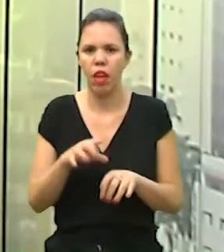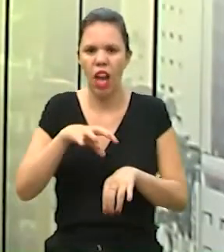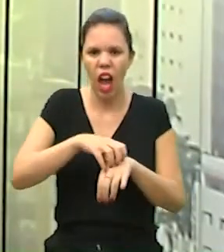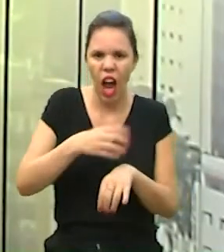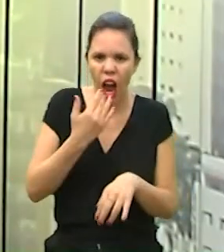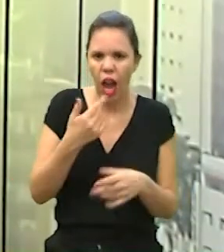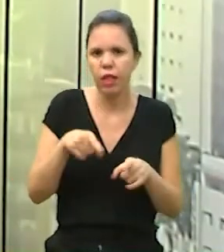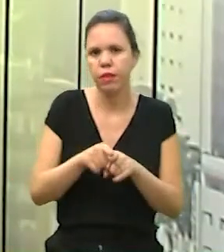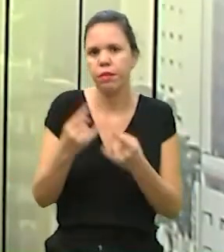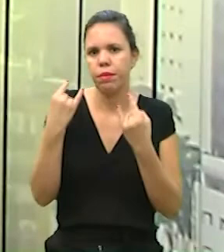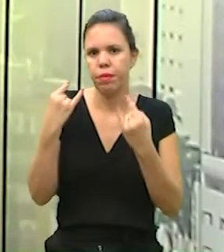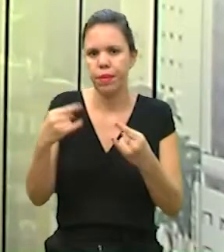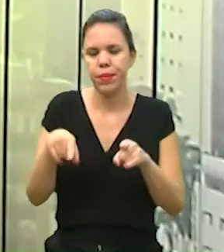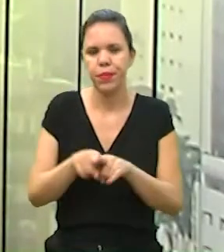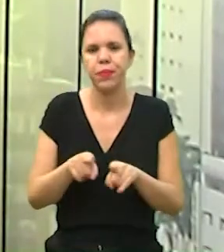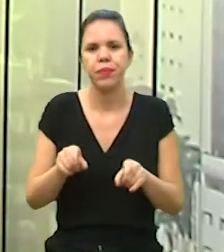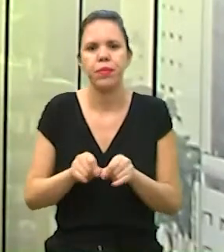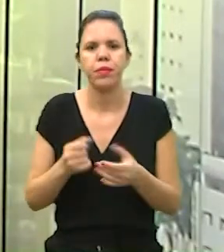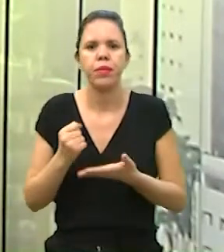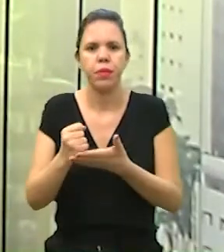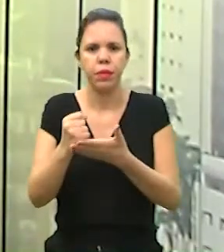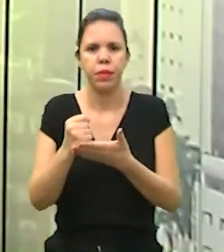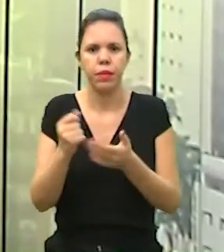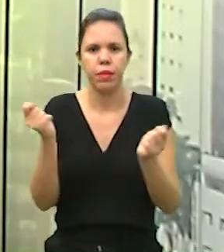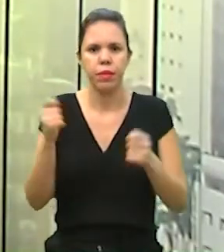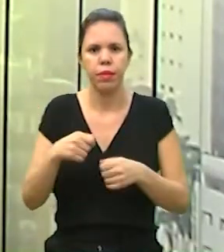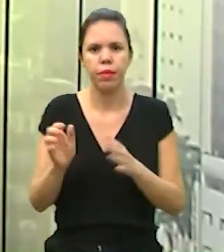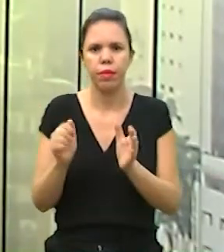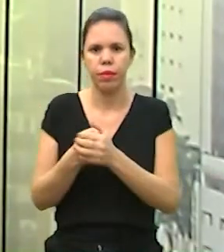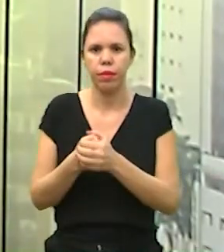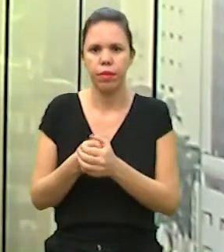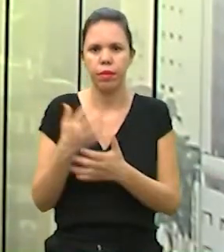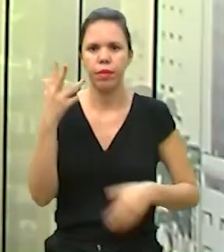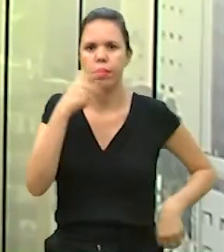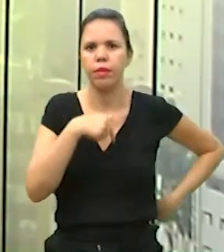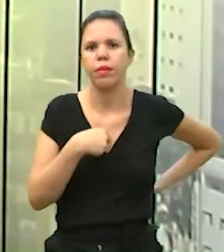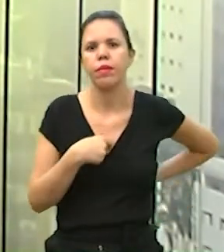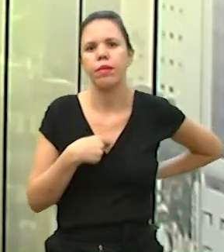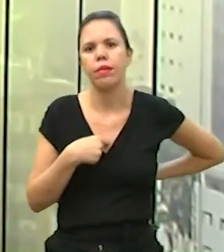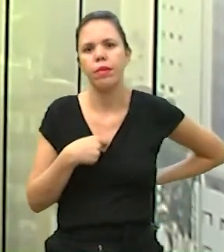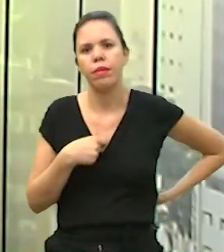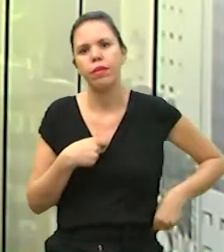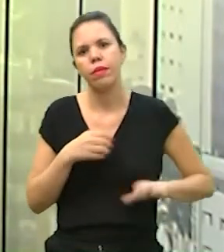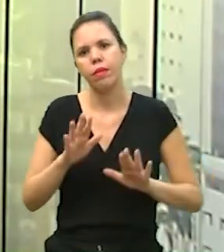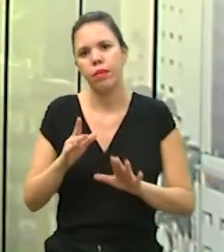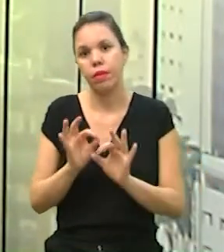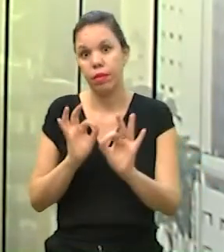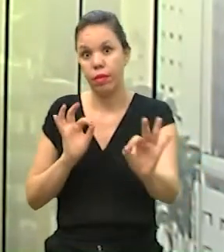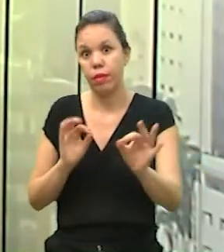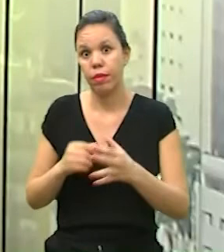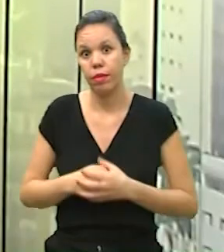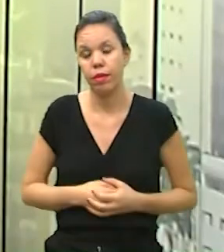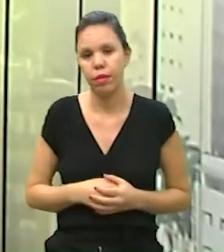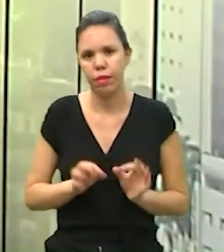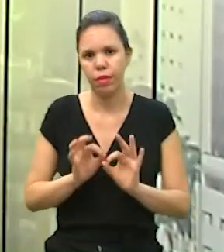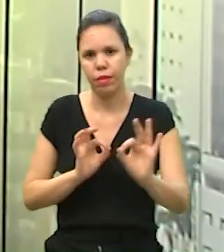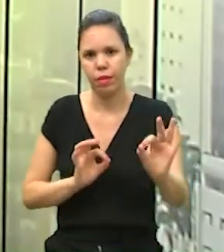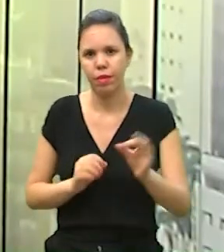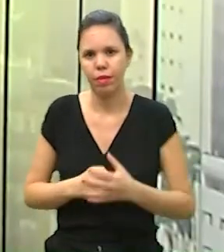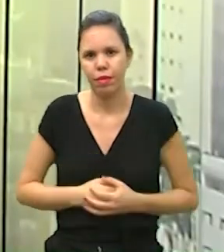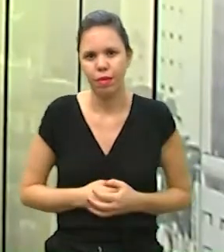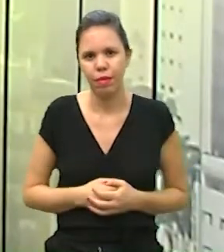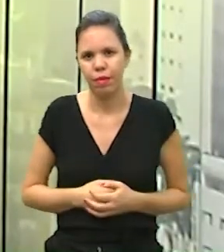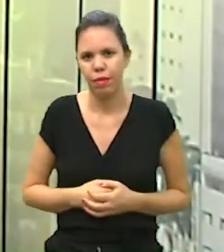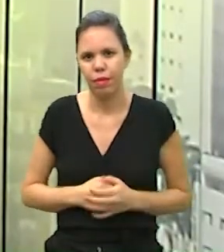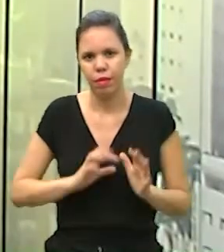até dissuadir predadores ou também ajudar na camuflagem. É lindo, né? É lindo, mas de longe. Bem